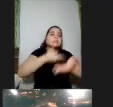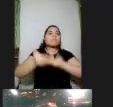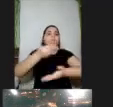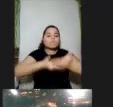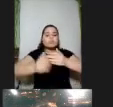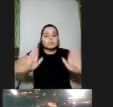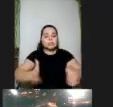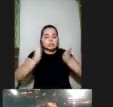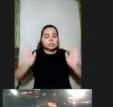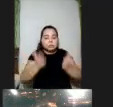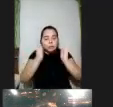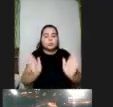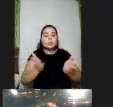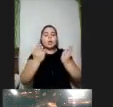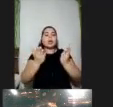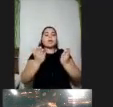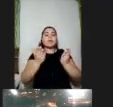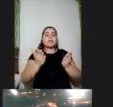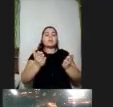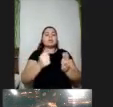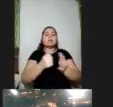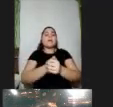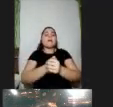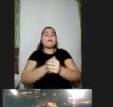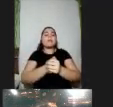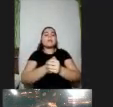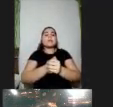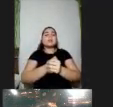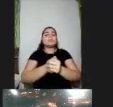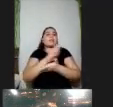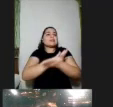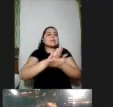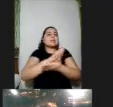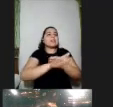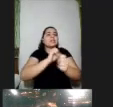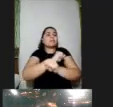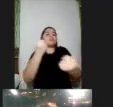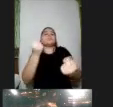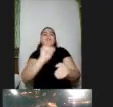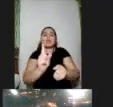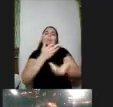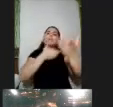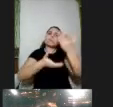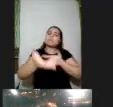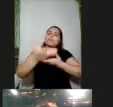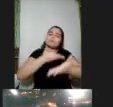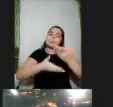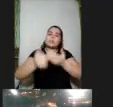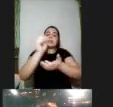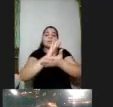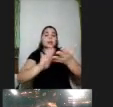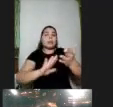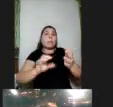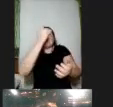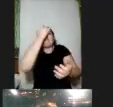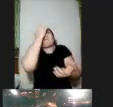estimulante e não diante de desafios que são impossíveis e por isso a pessoa já não se engaja ou diante de tarefas que são absurdamente fáceis e a